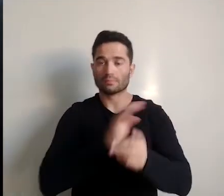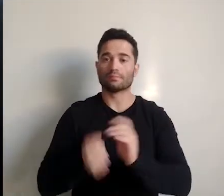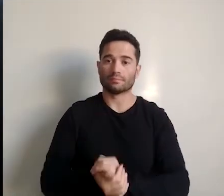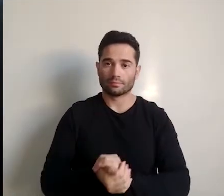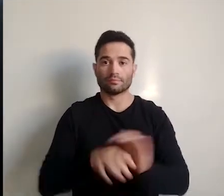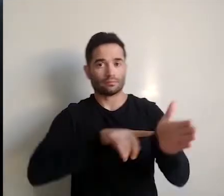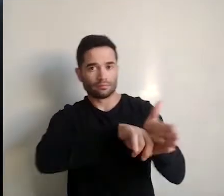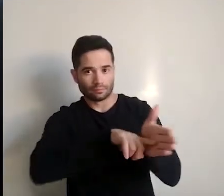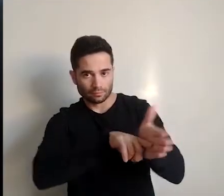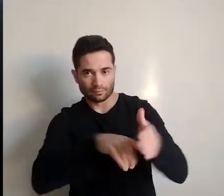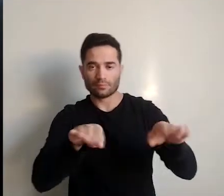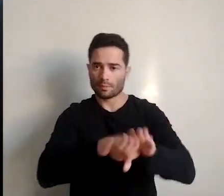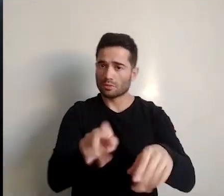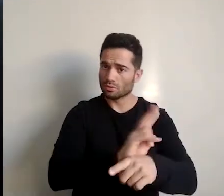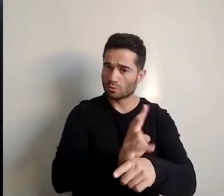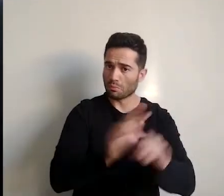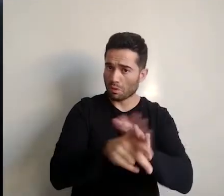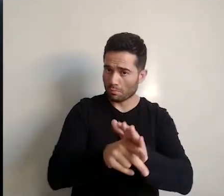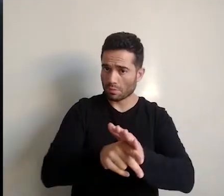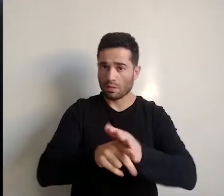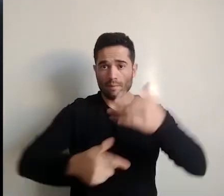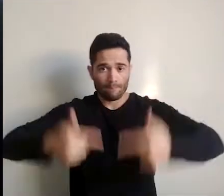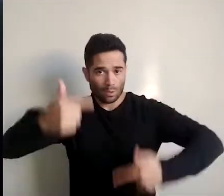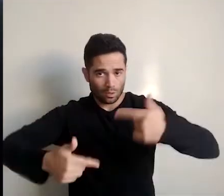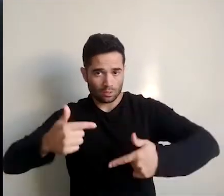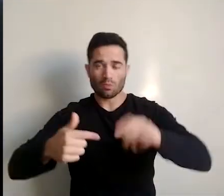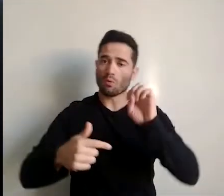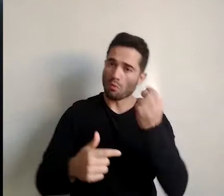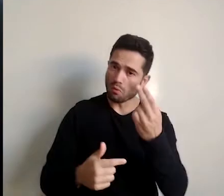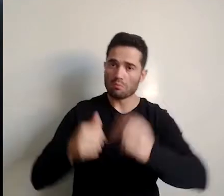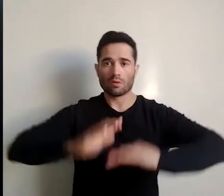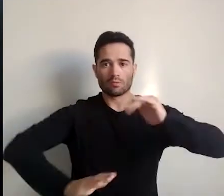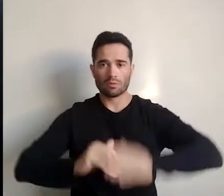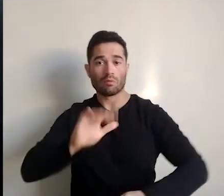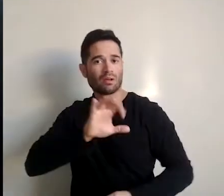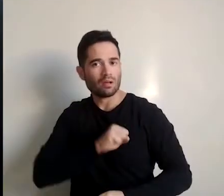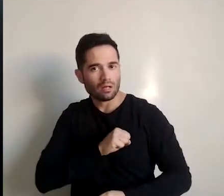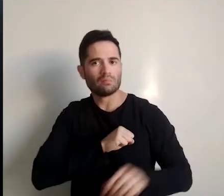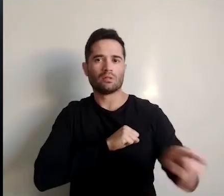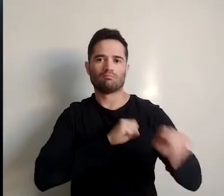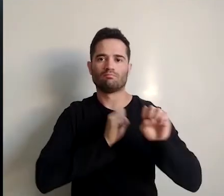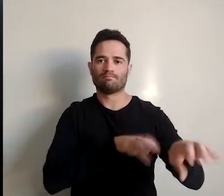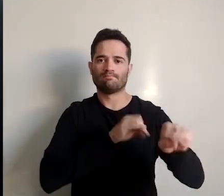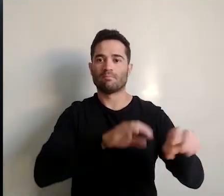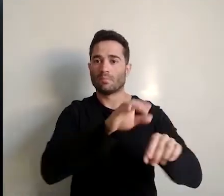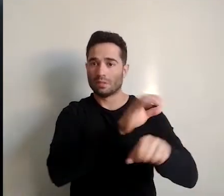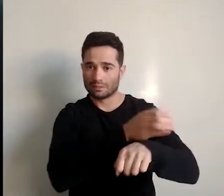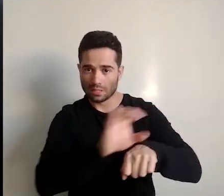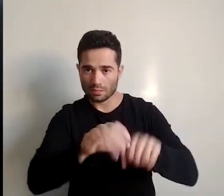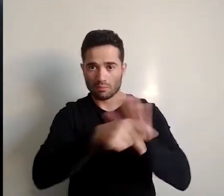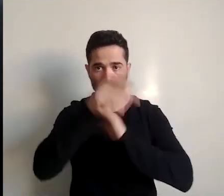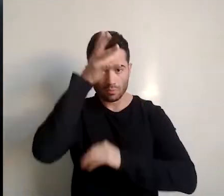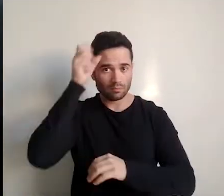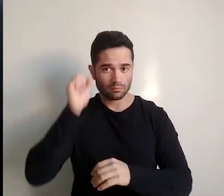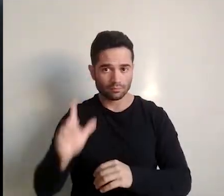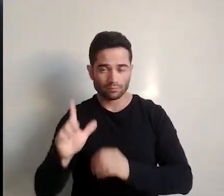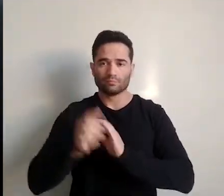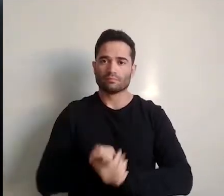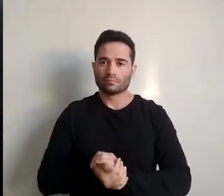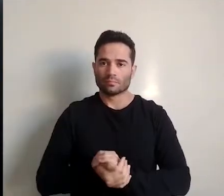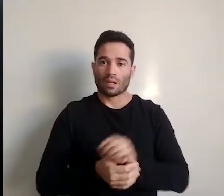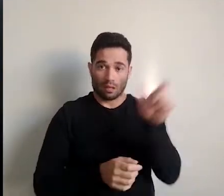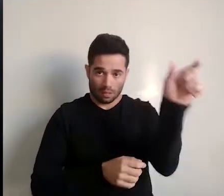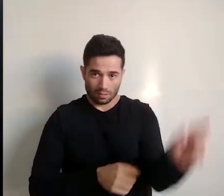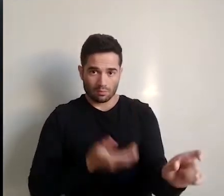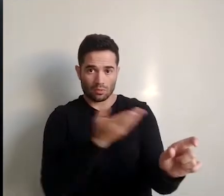nossos técnicos, pesquisadores, gestores políticos e outros profissionais que amam a educação e a ciência do Mato Grosso do Sul.